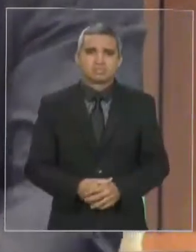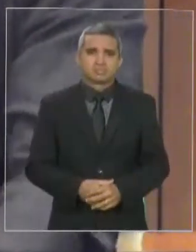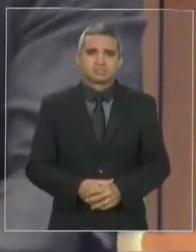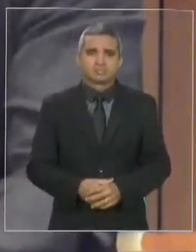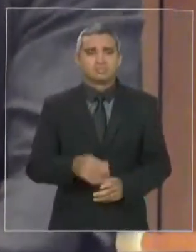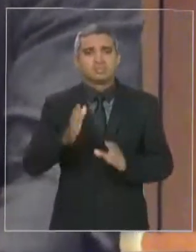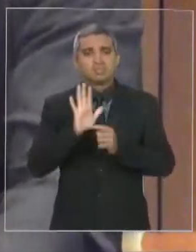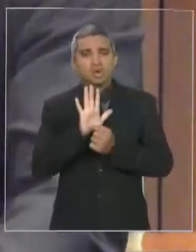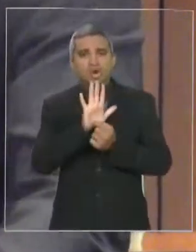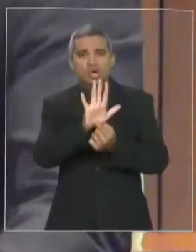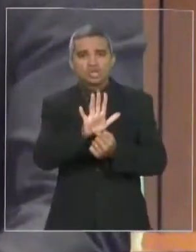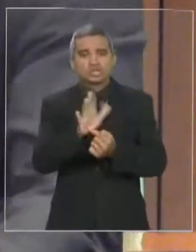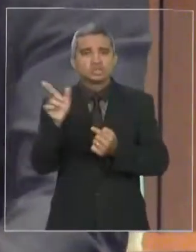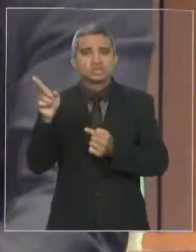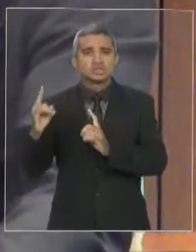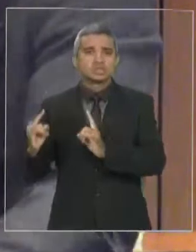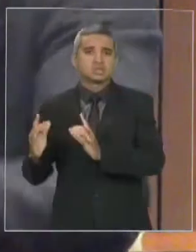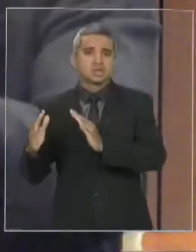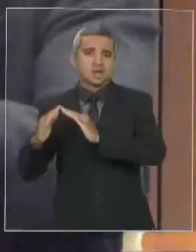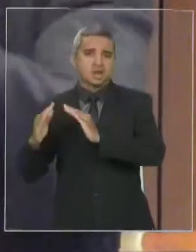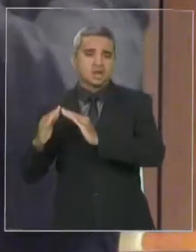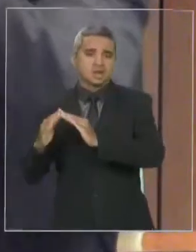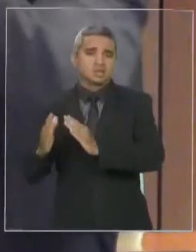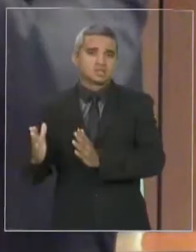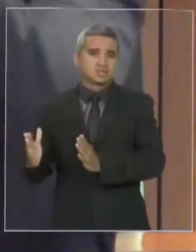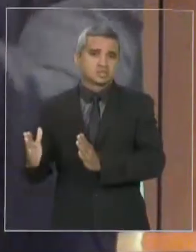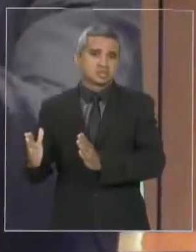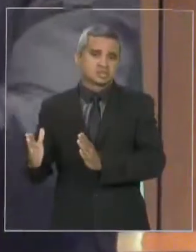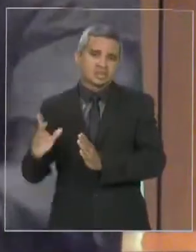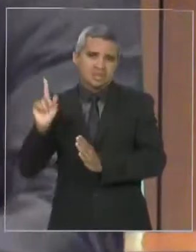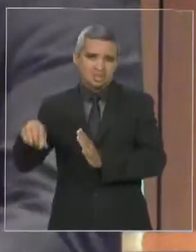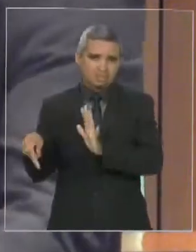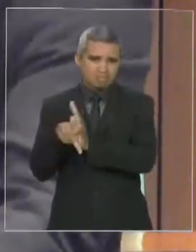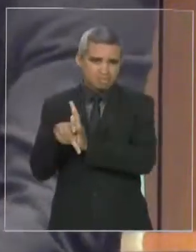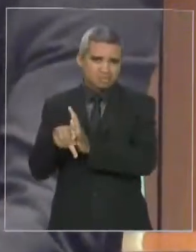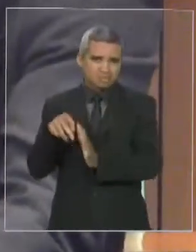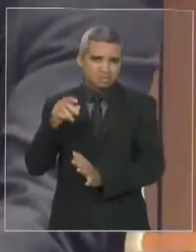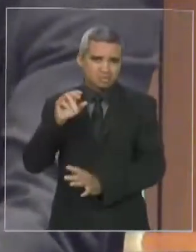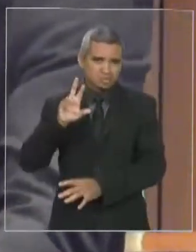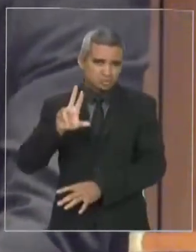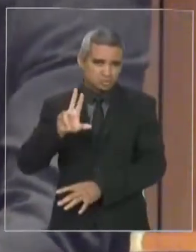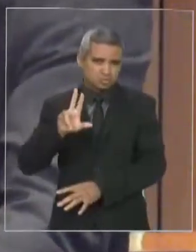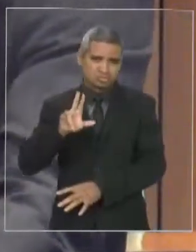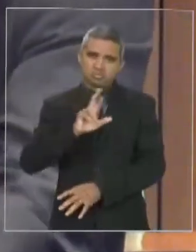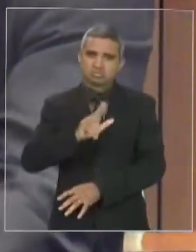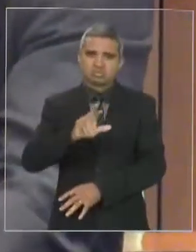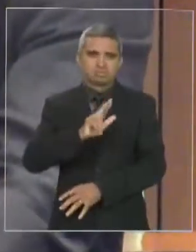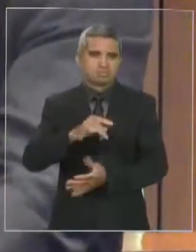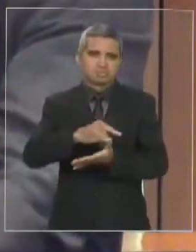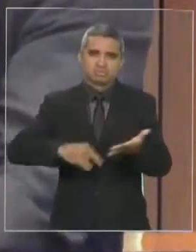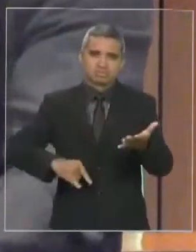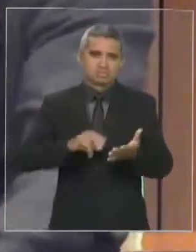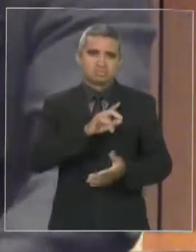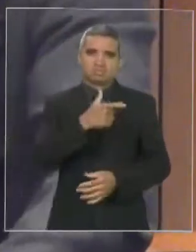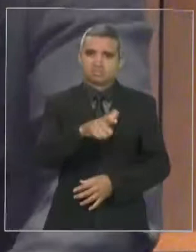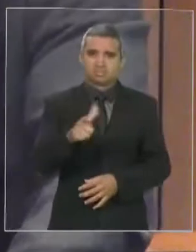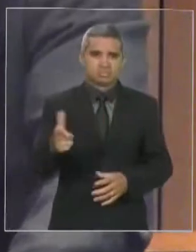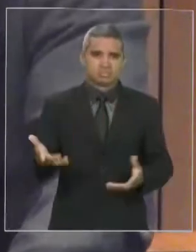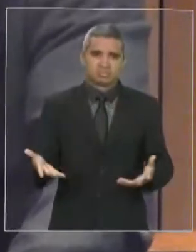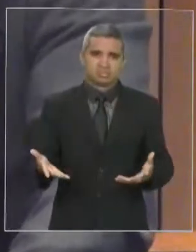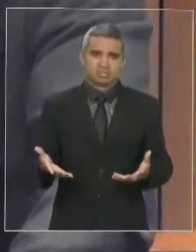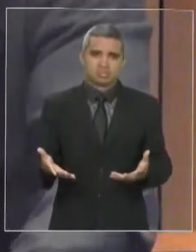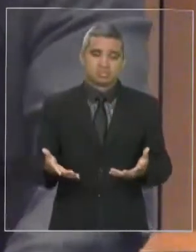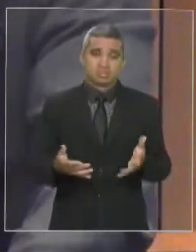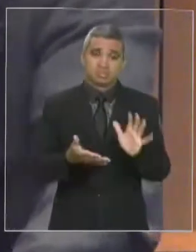tenha sido negociado, seja do presidente Lula. Pelo contrário, a prova que está nos